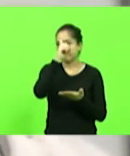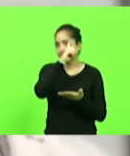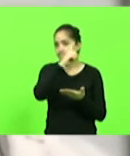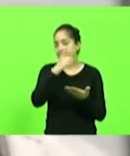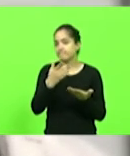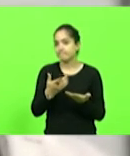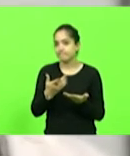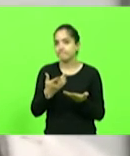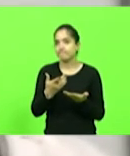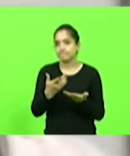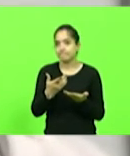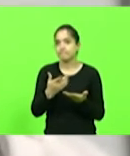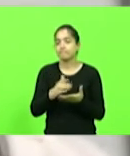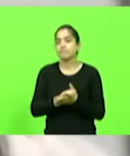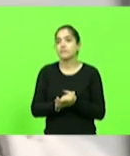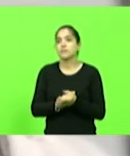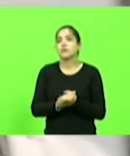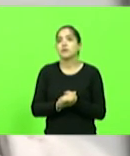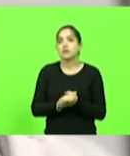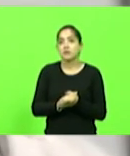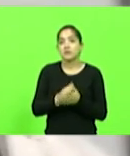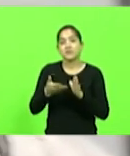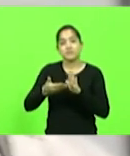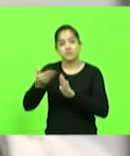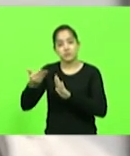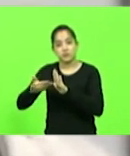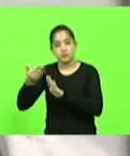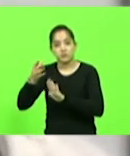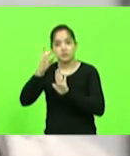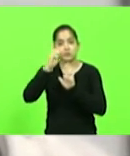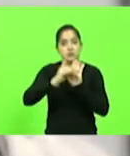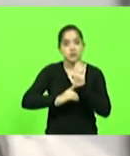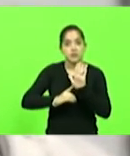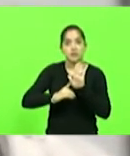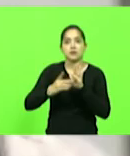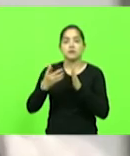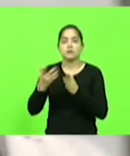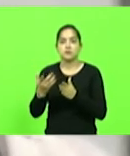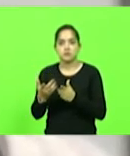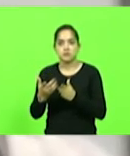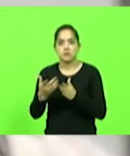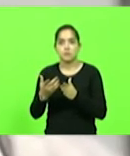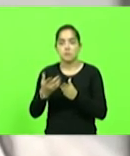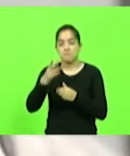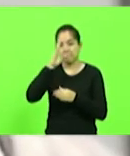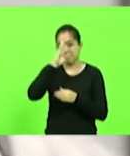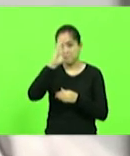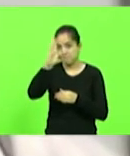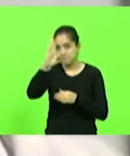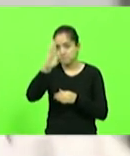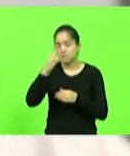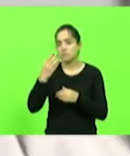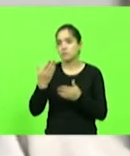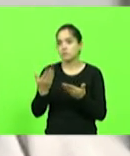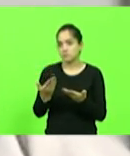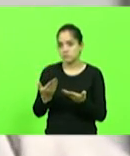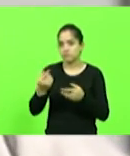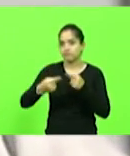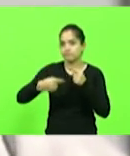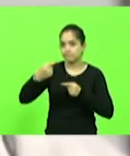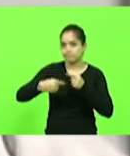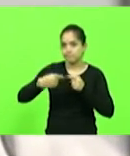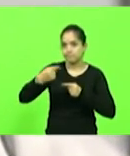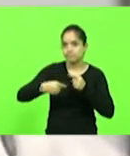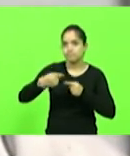intensificação de retirada de direitos e conquistas, com priorização da implantação de políticas de cunho